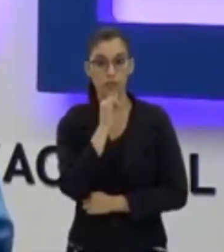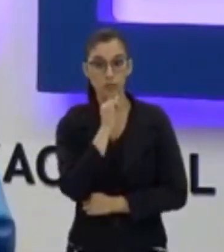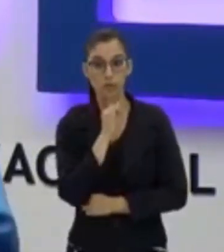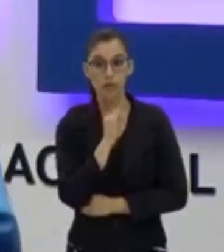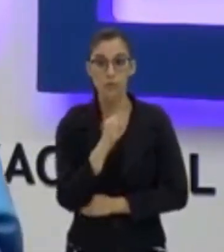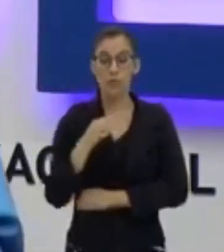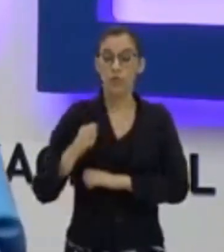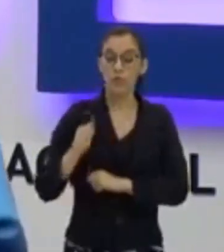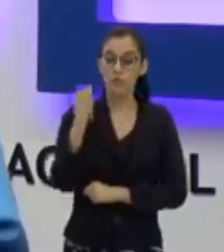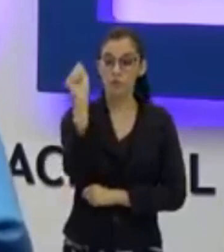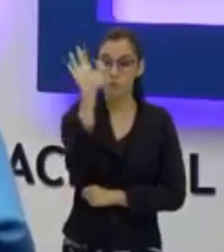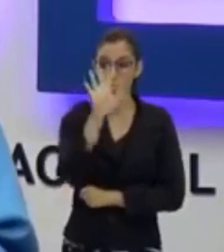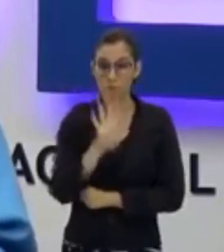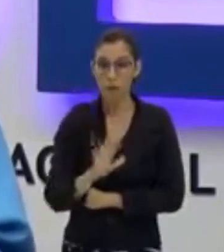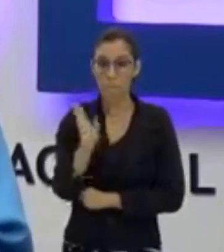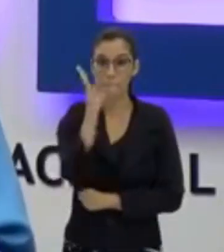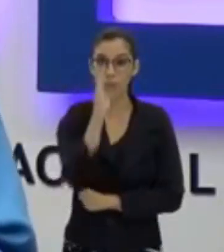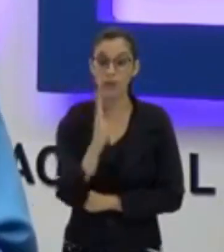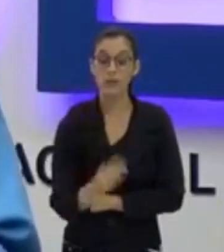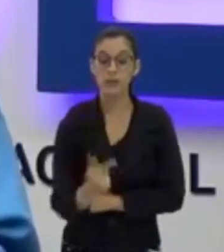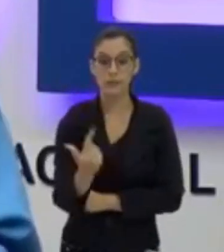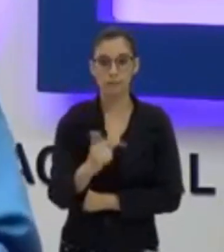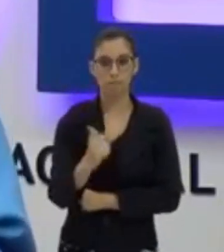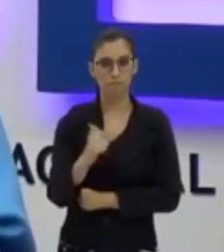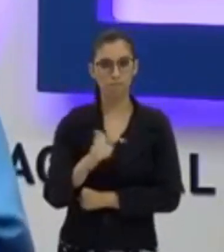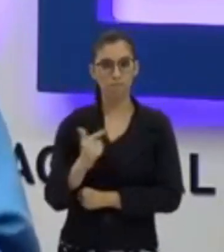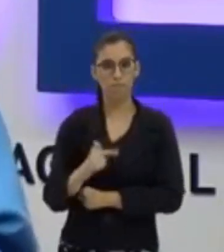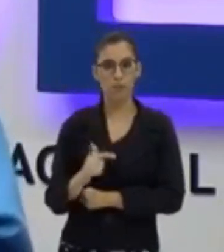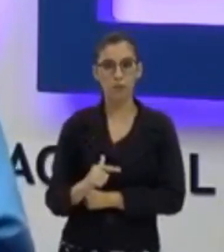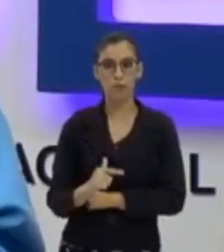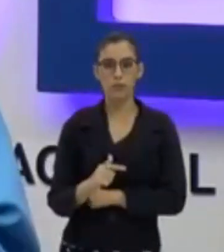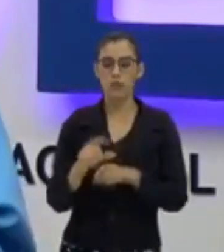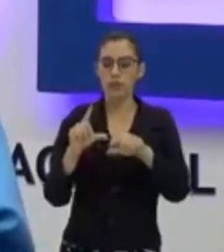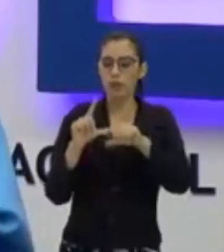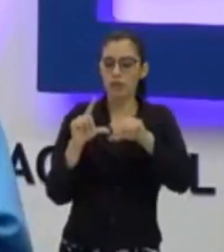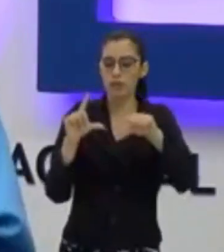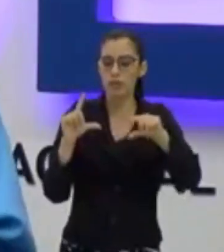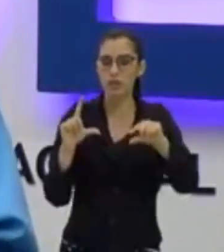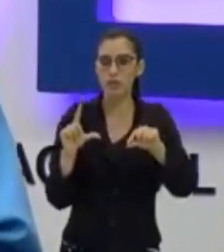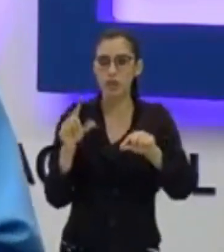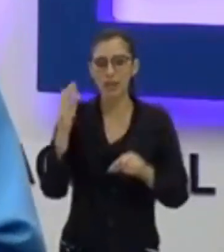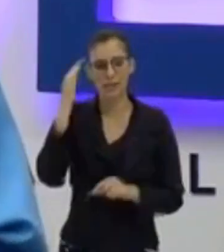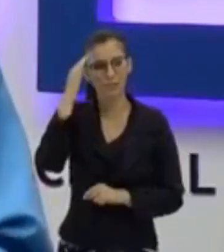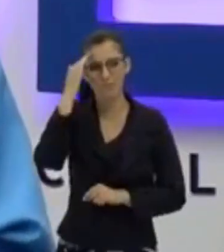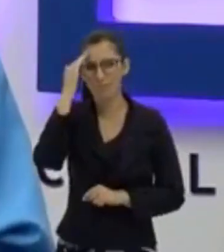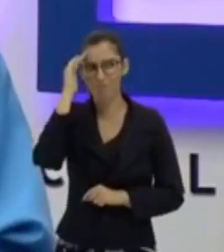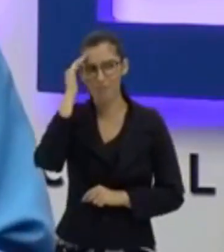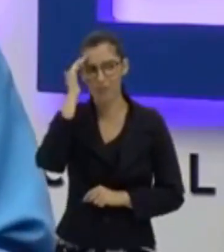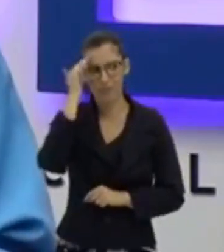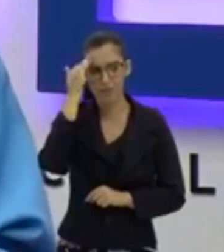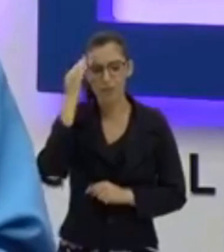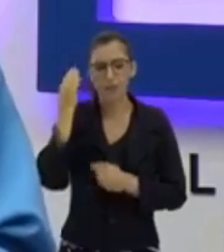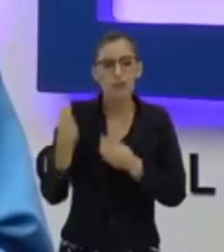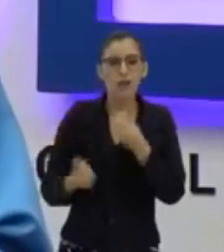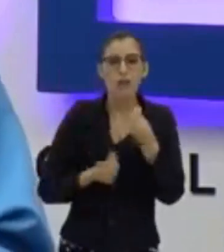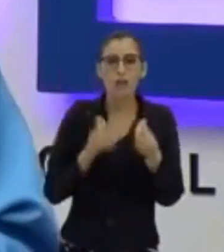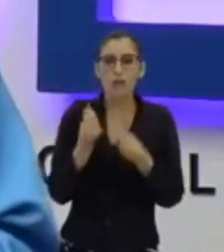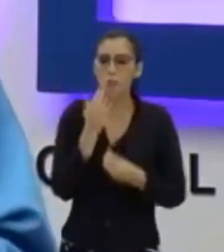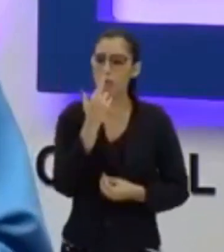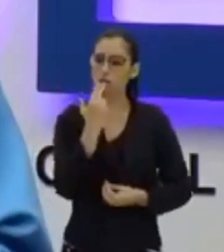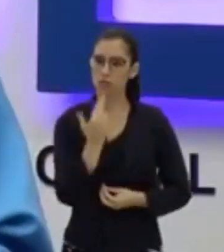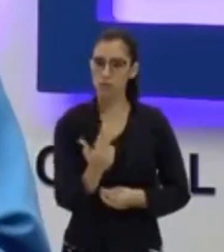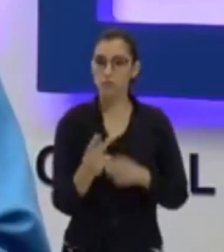mapa, se você não tivesse a legenda, automaticamente você não saberia o significado de cada uma dessas cores.